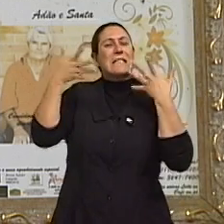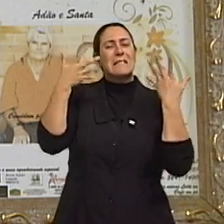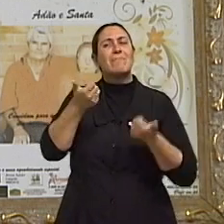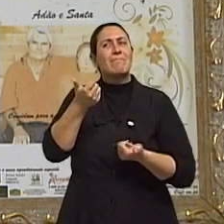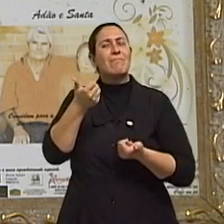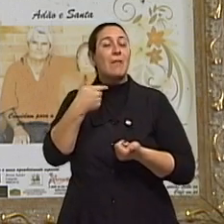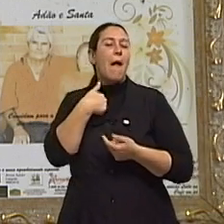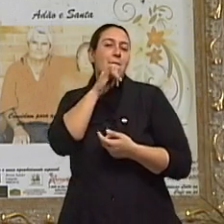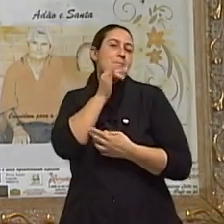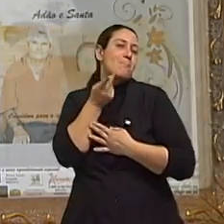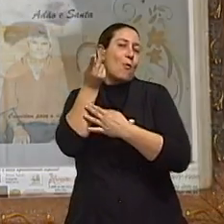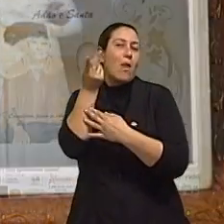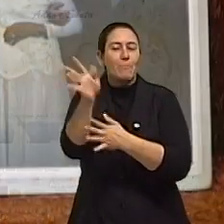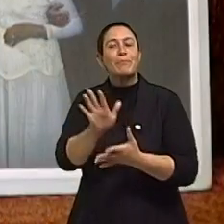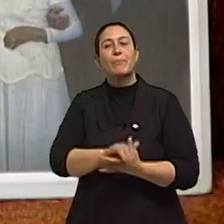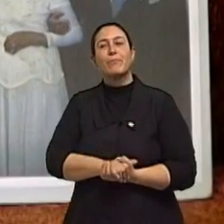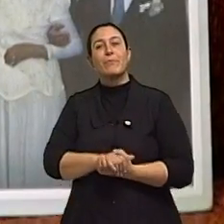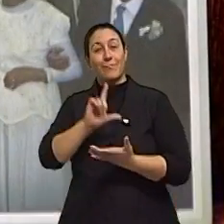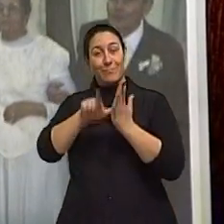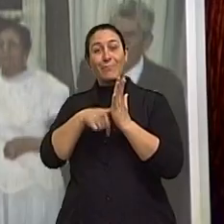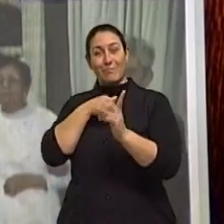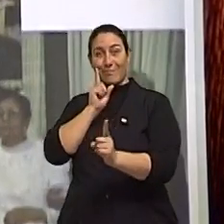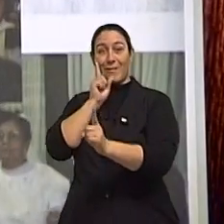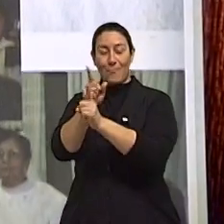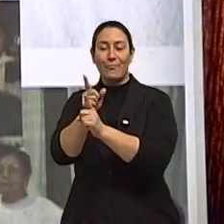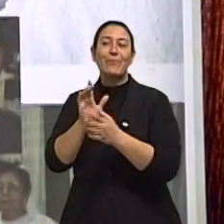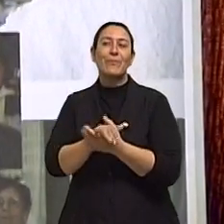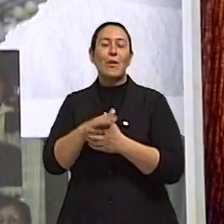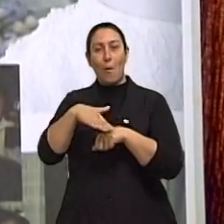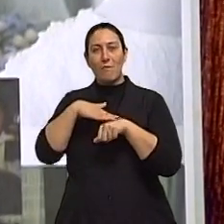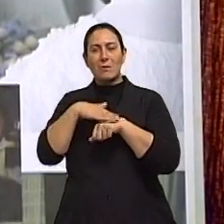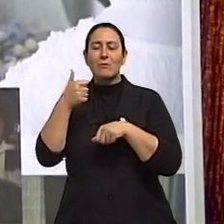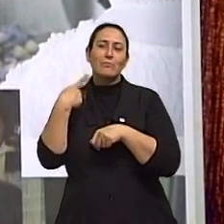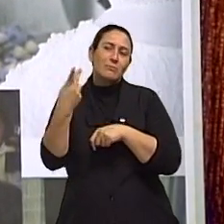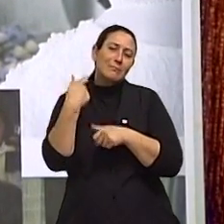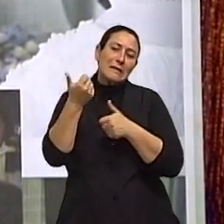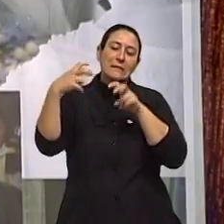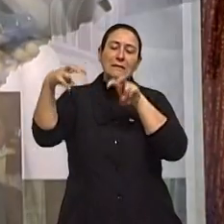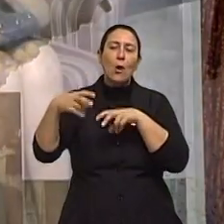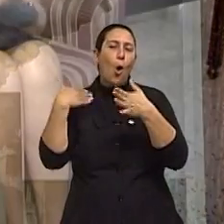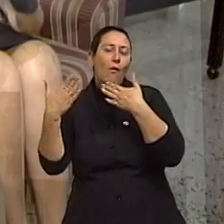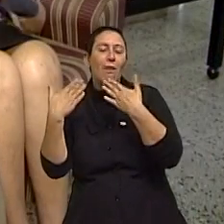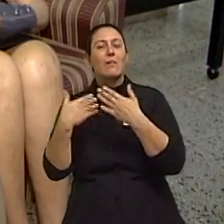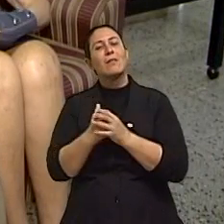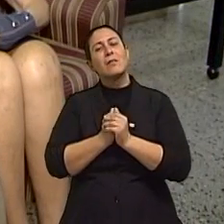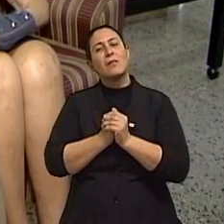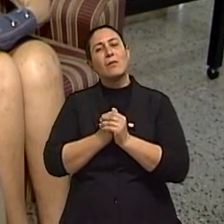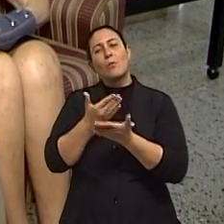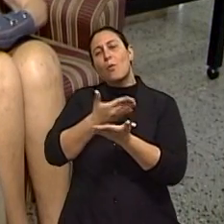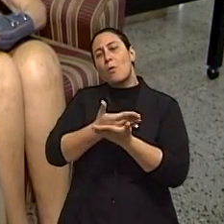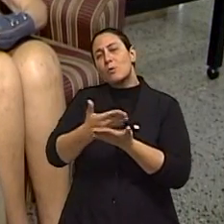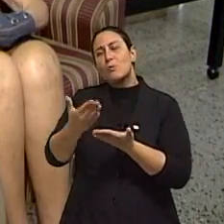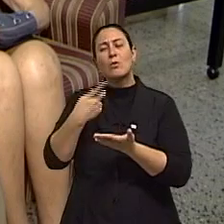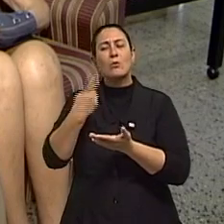jeito nenhum. Depois, quando nós fomos para sair, que eu estava sentada lá na frente, lá no banquinho, aqui, postou o ônibus para